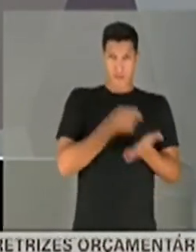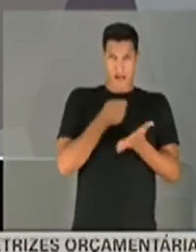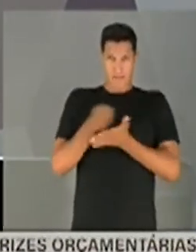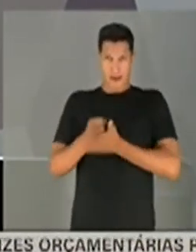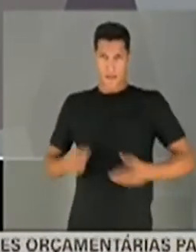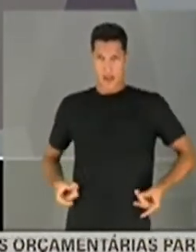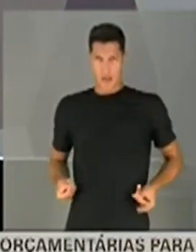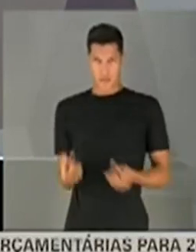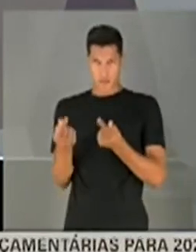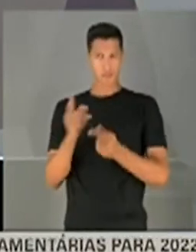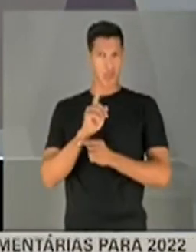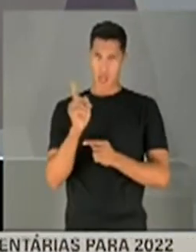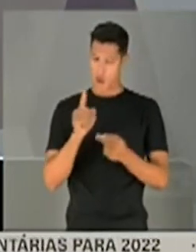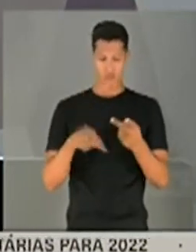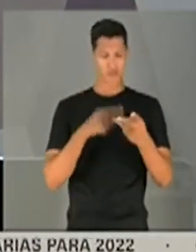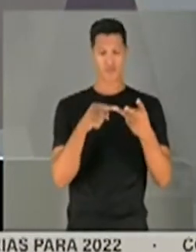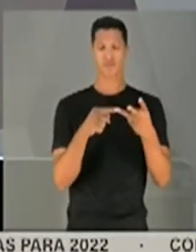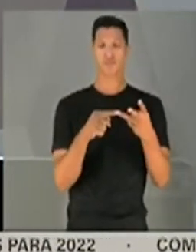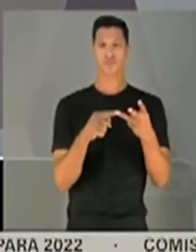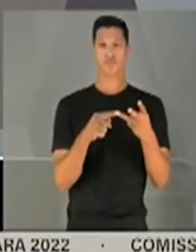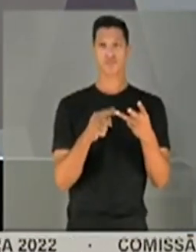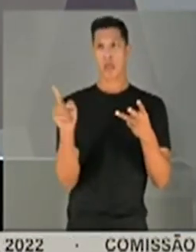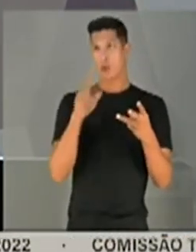Não lhe acuso de